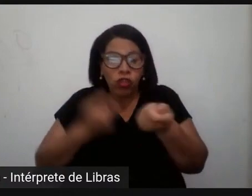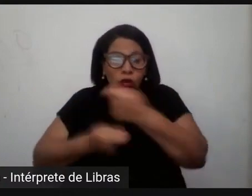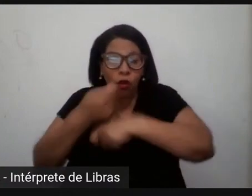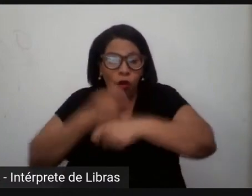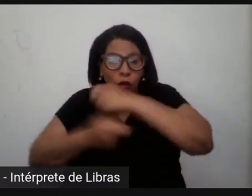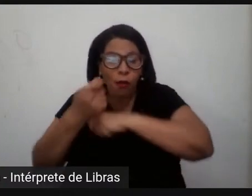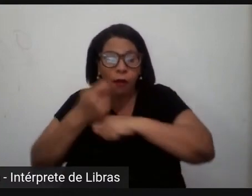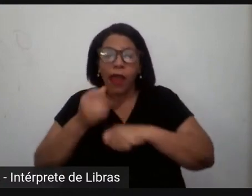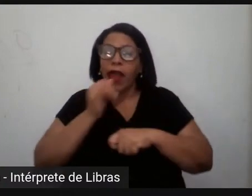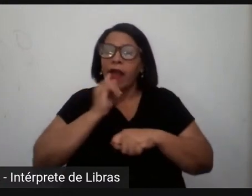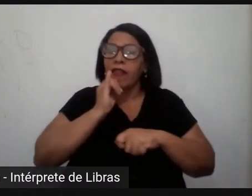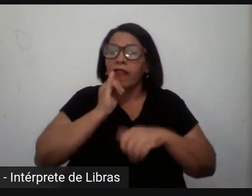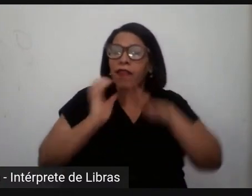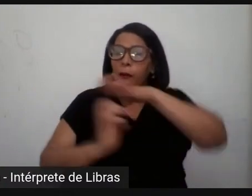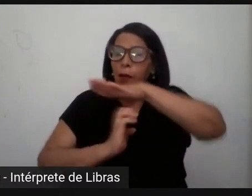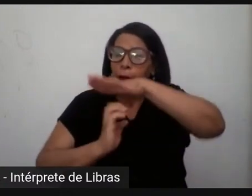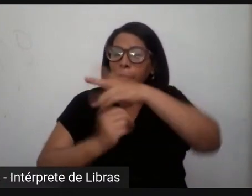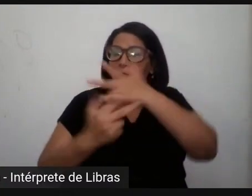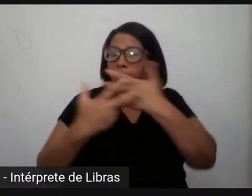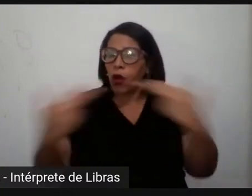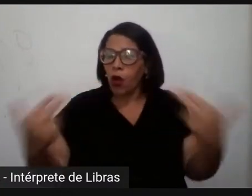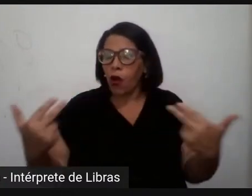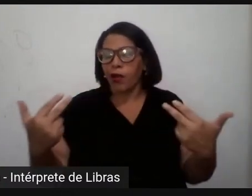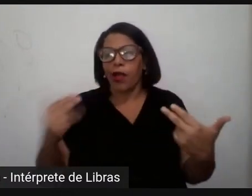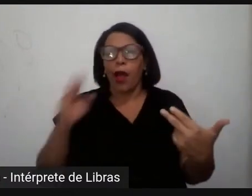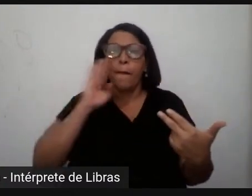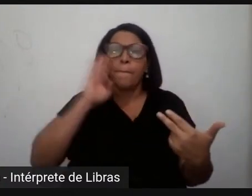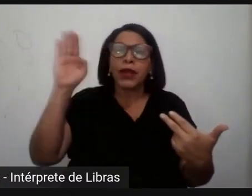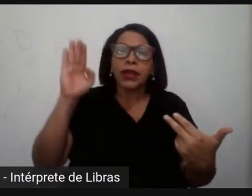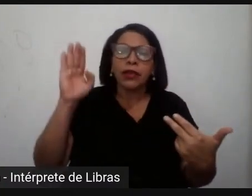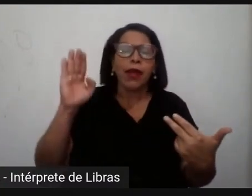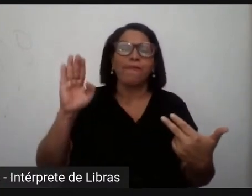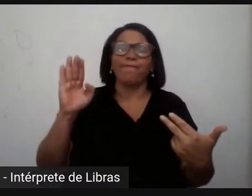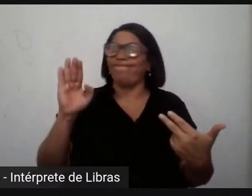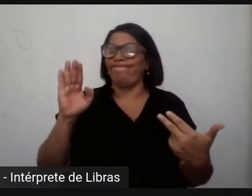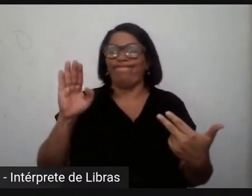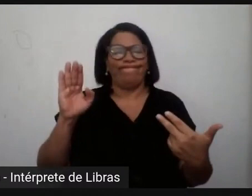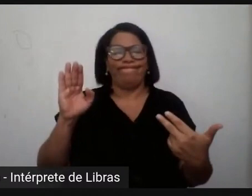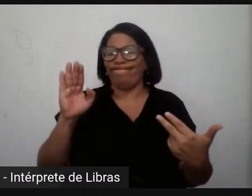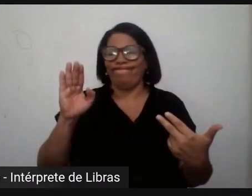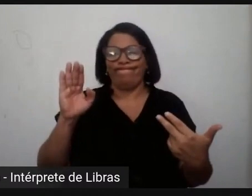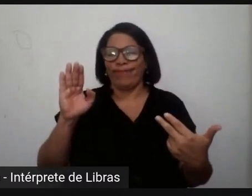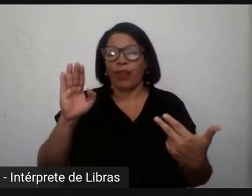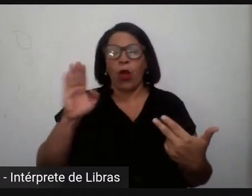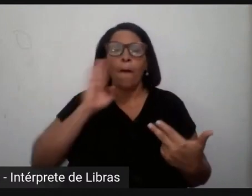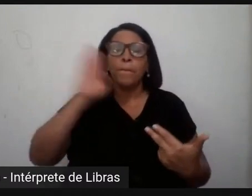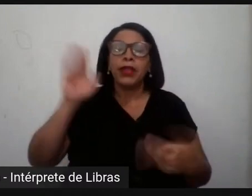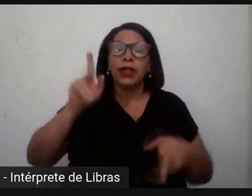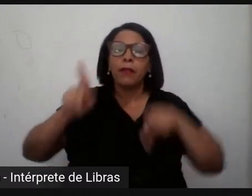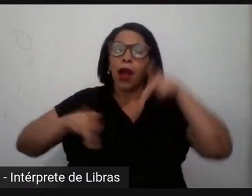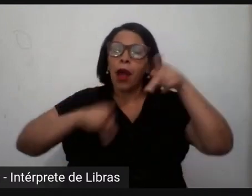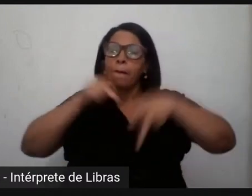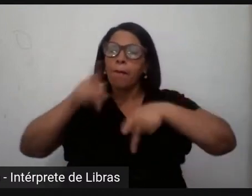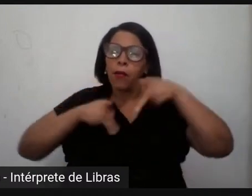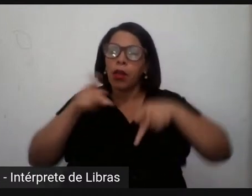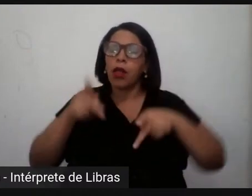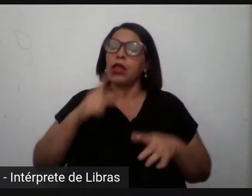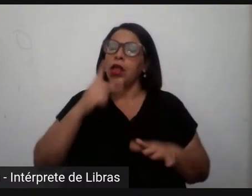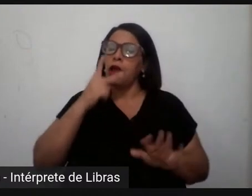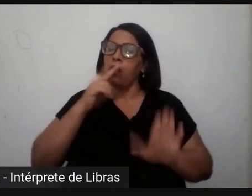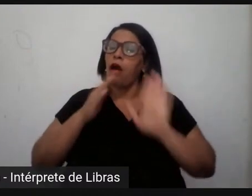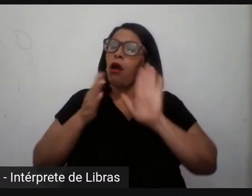mais do que a opinião do conjunto da população. Então, começaria, de alguma forma, desmistificando essa